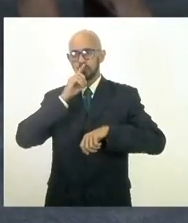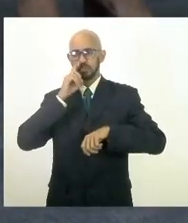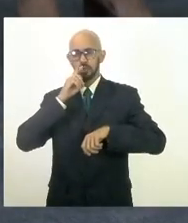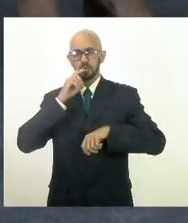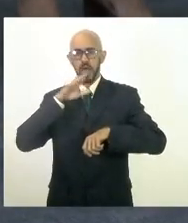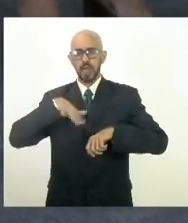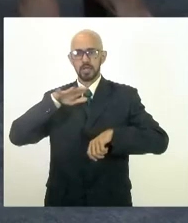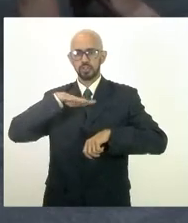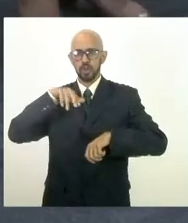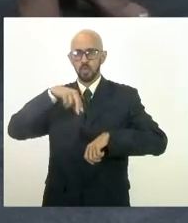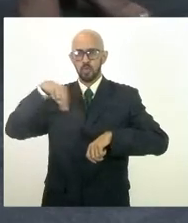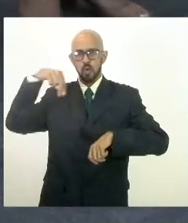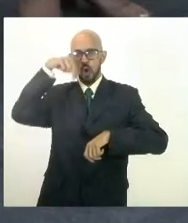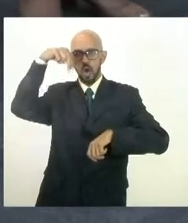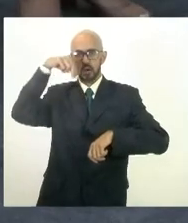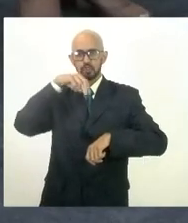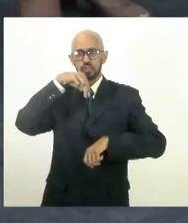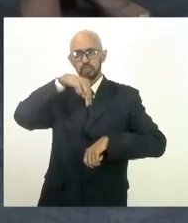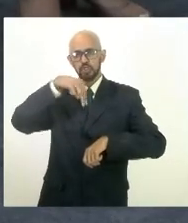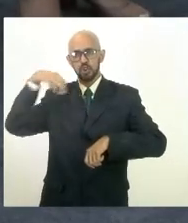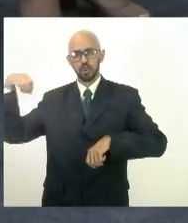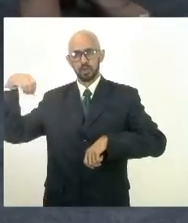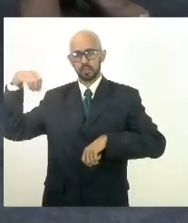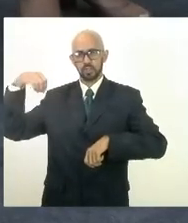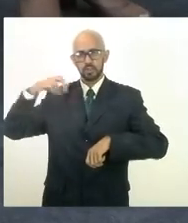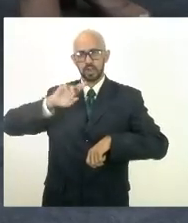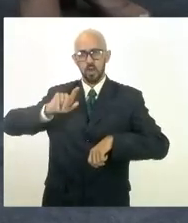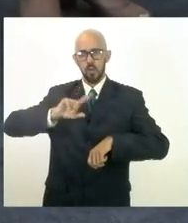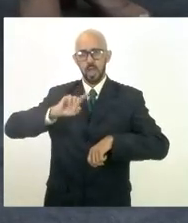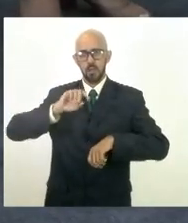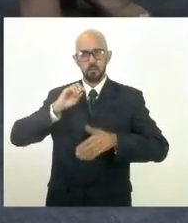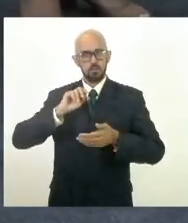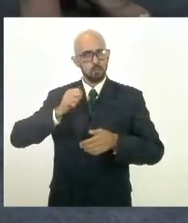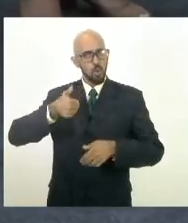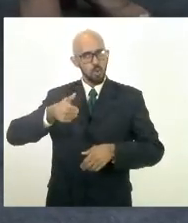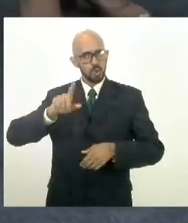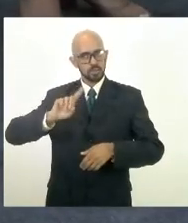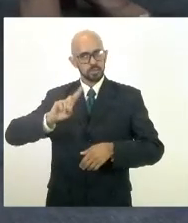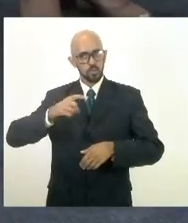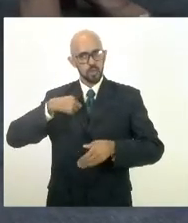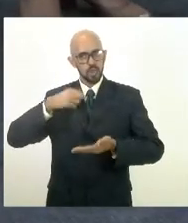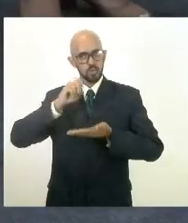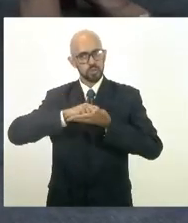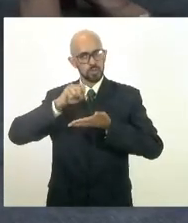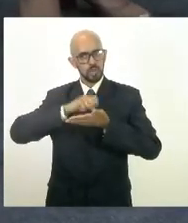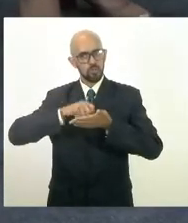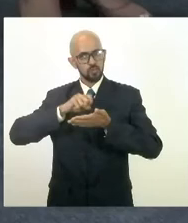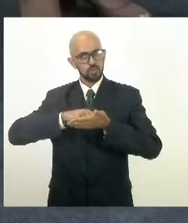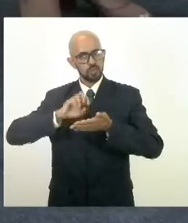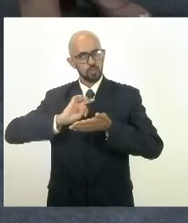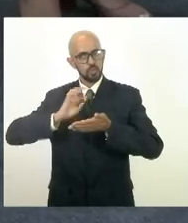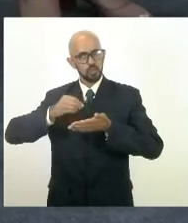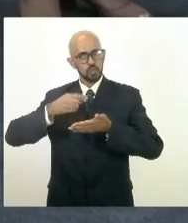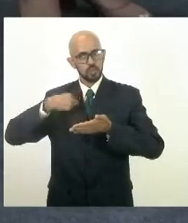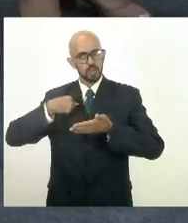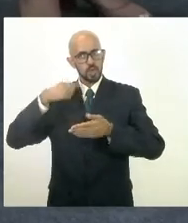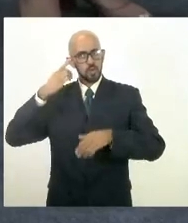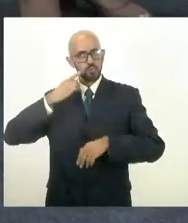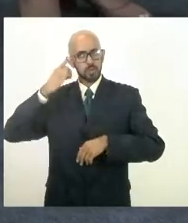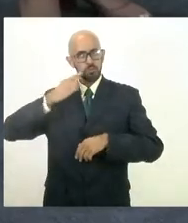noroeste e fluminense não foram poucas deputado Pobel eu anotei todas e como deputado estadual e parlamentar